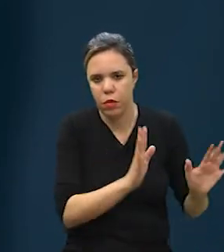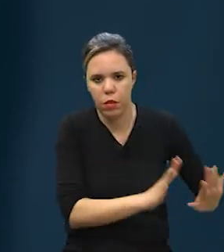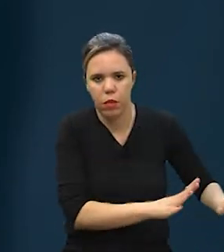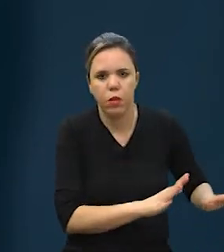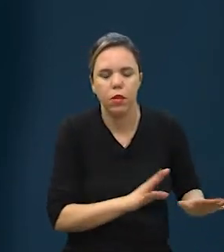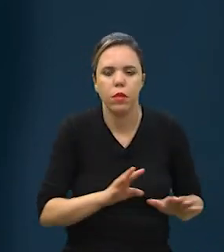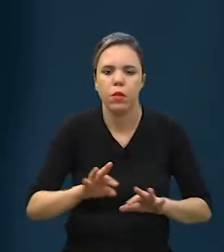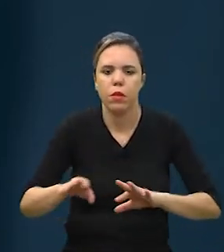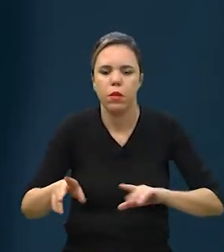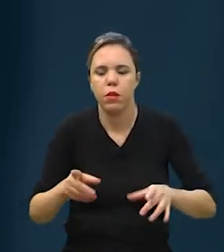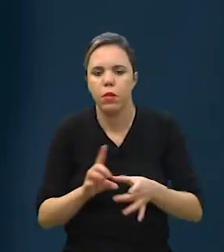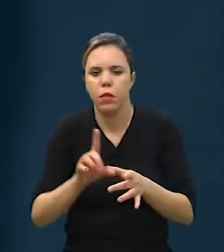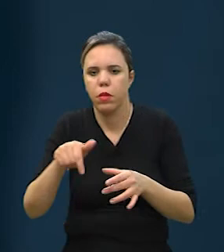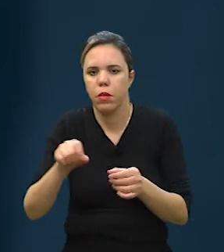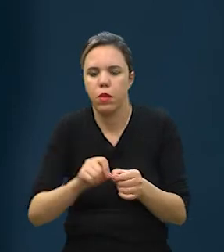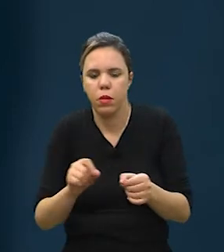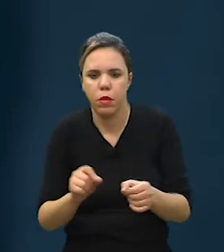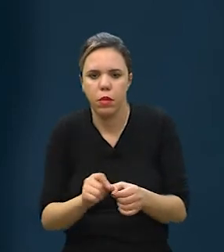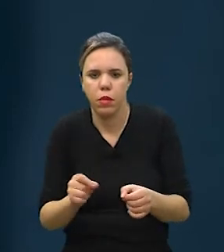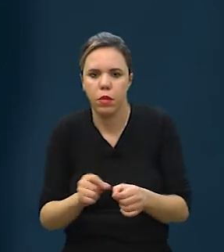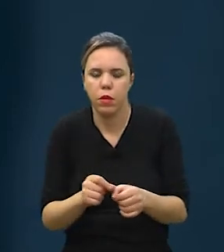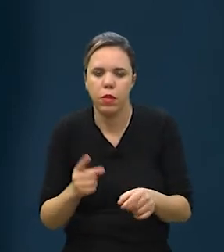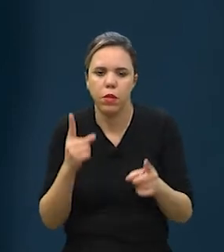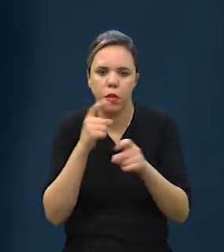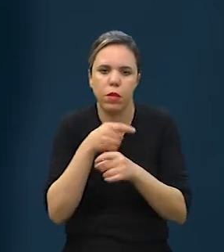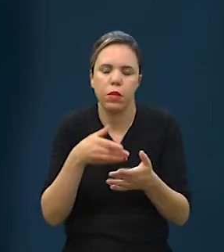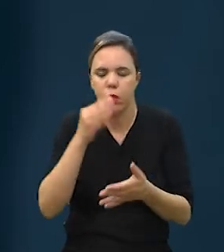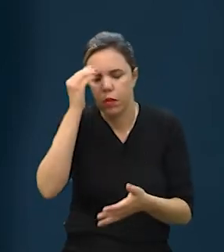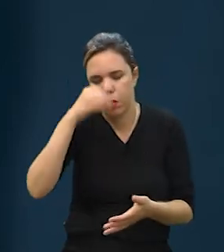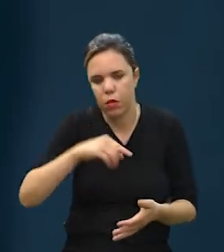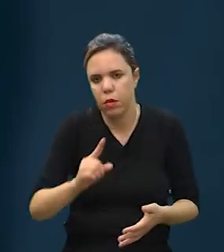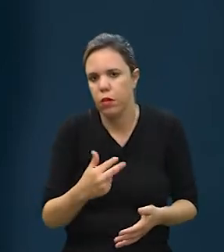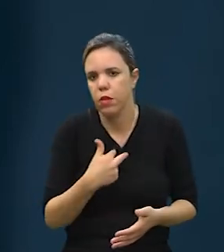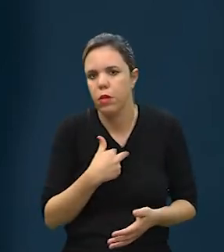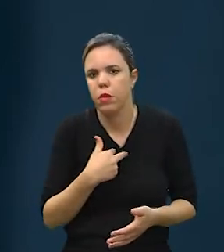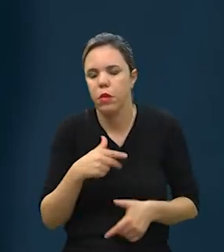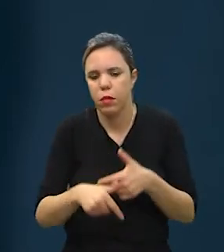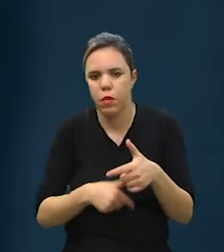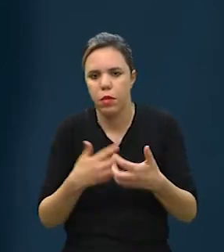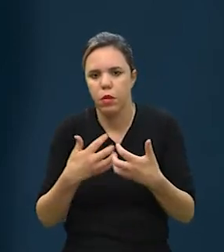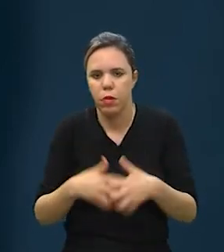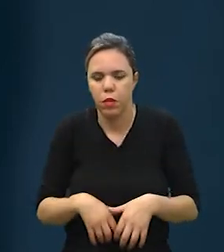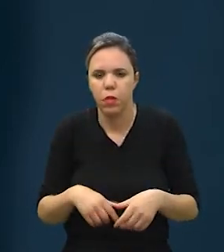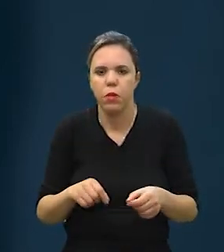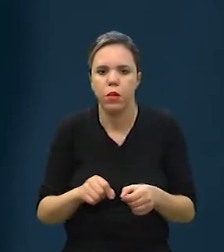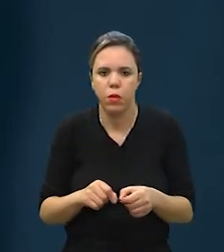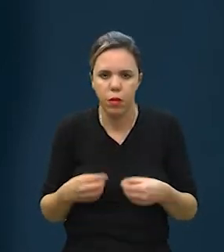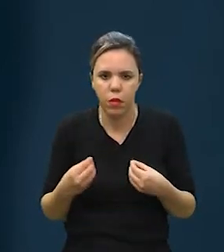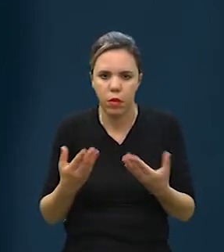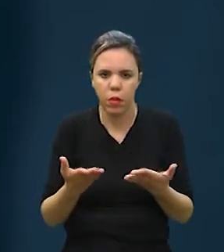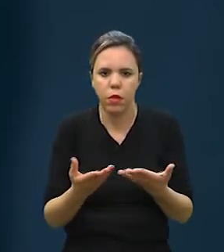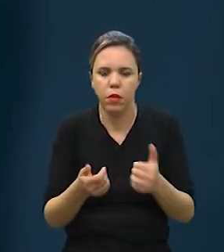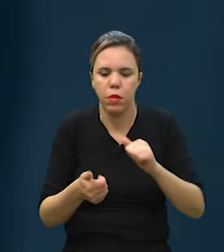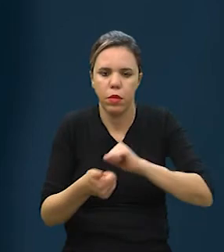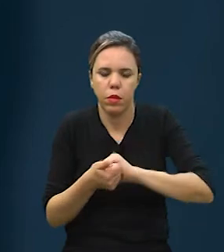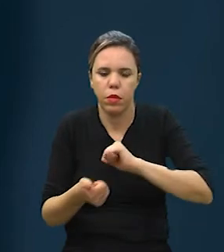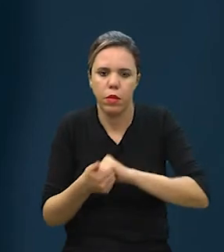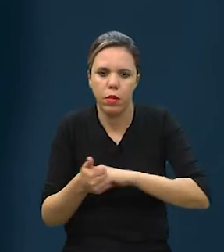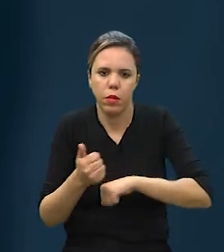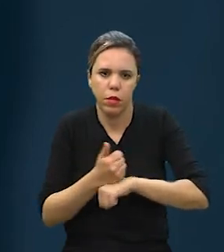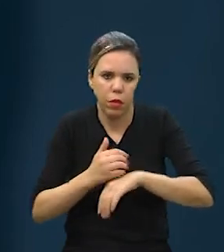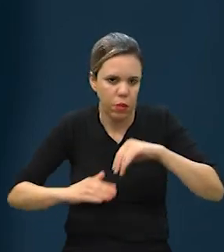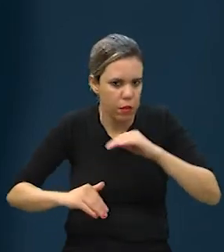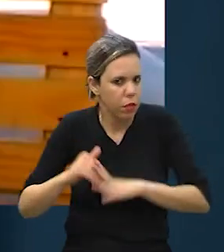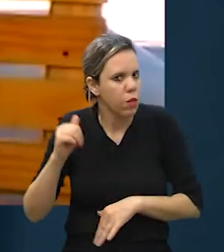cachorro. Vou deixar para fazer depois, porque estou com um pouco de preguiça agora. E não pode. É o nosso trabalho. A gente tem que entregar com qualidade